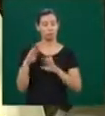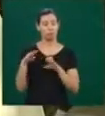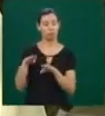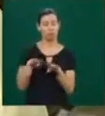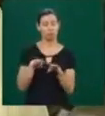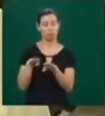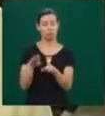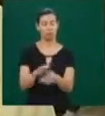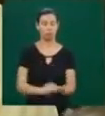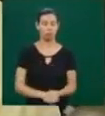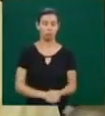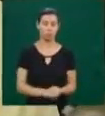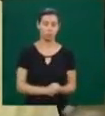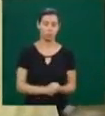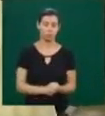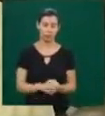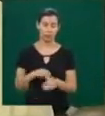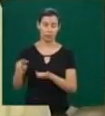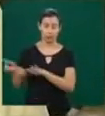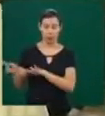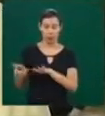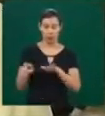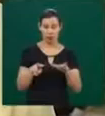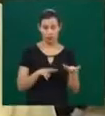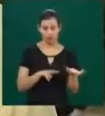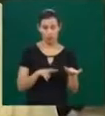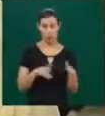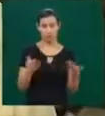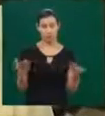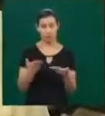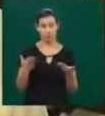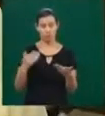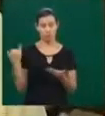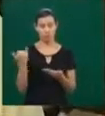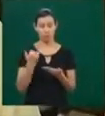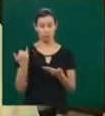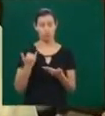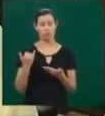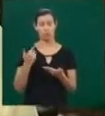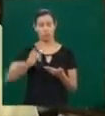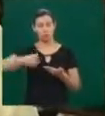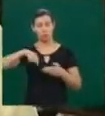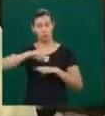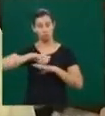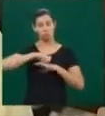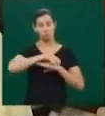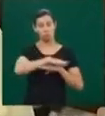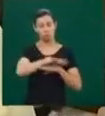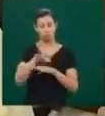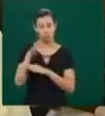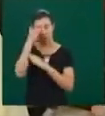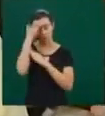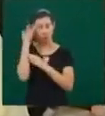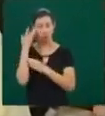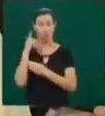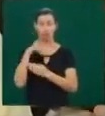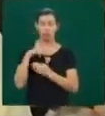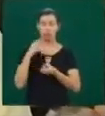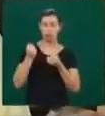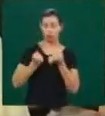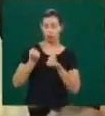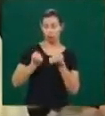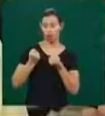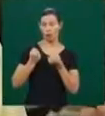Nacional do Trânsito porque através dela nós levamos a informação para os condutores de veículos da nossa cidade. Qual o objetivo?